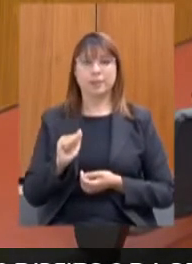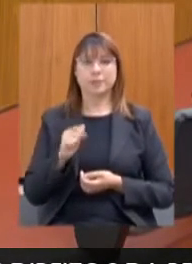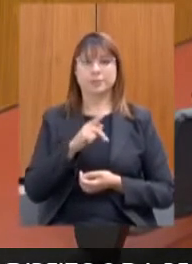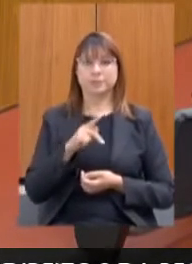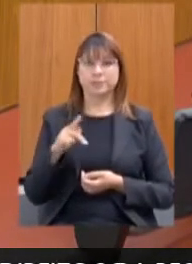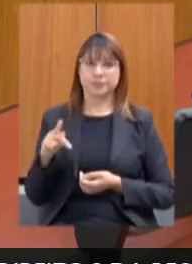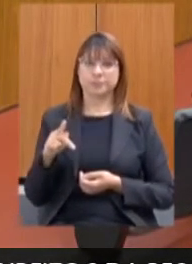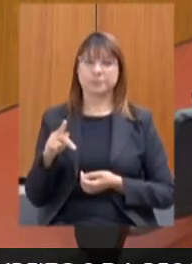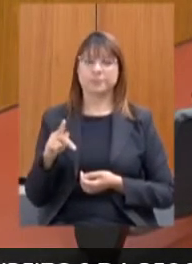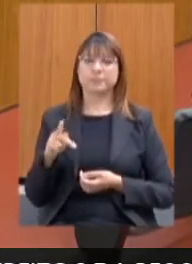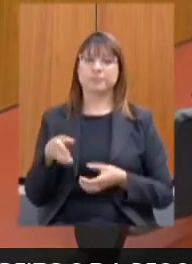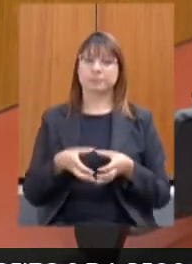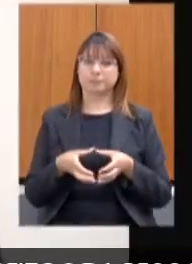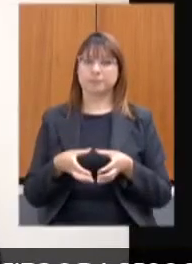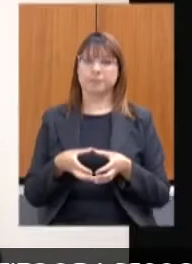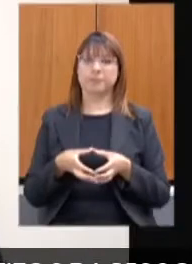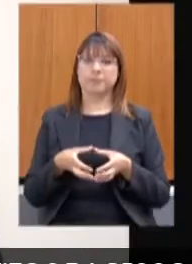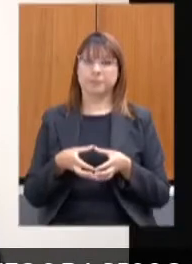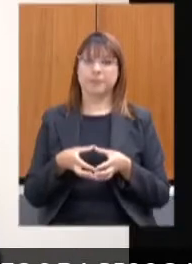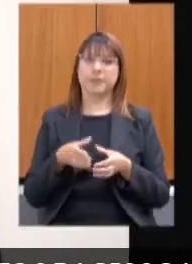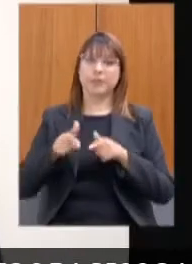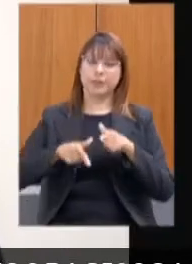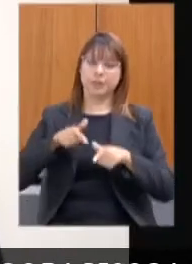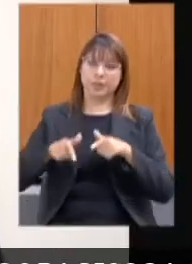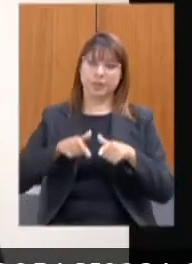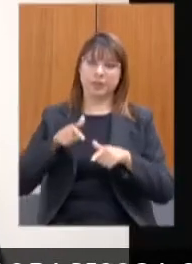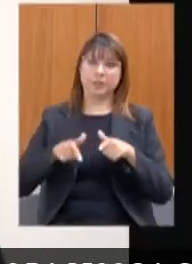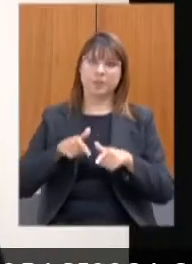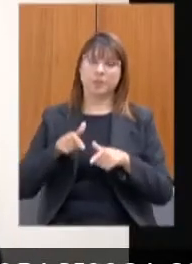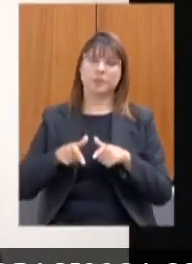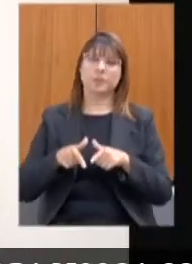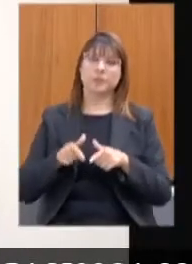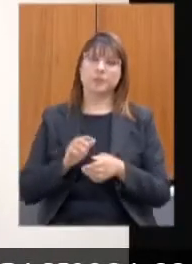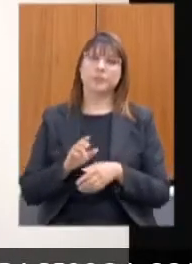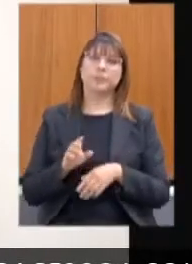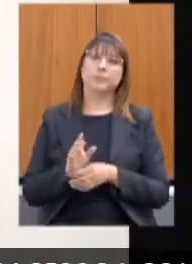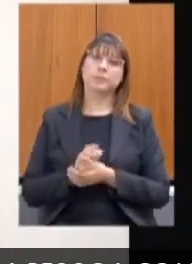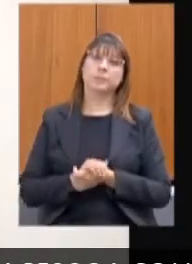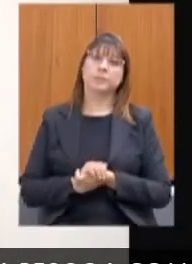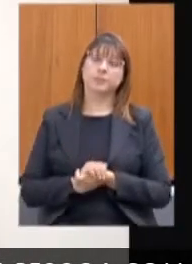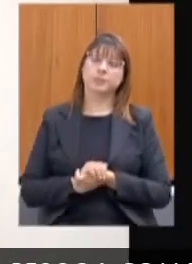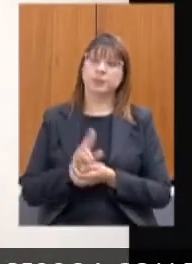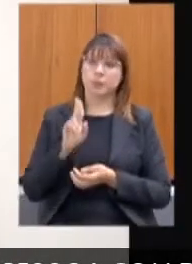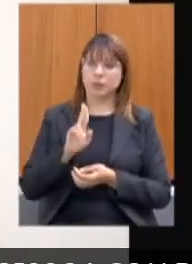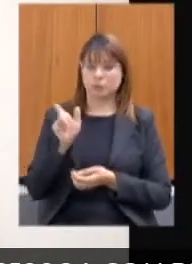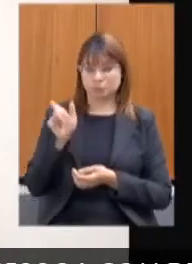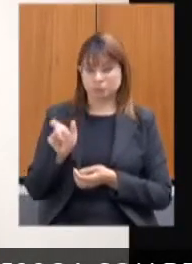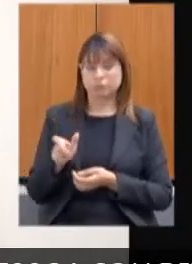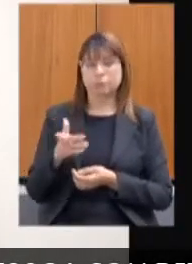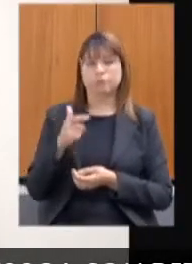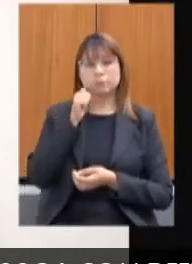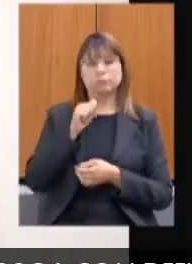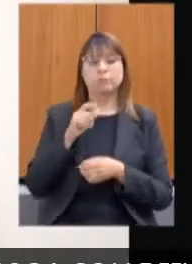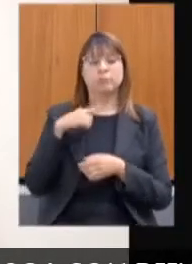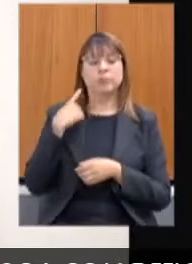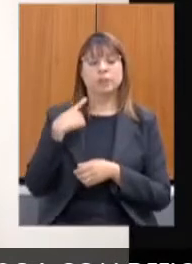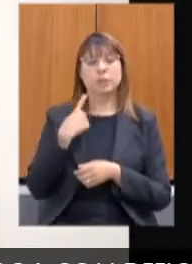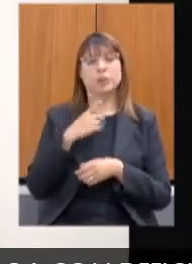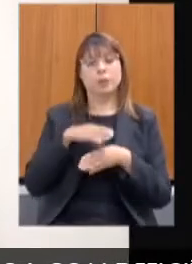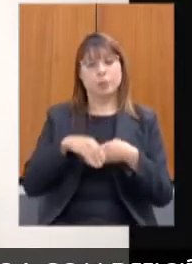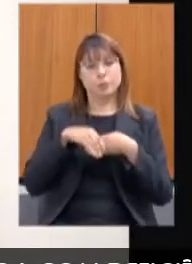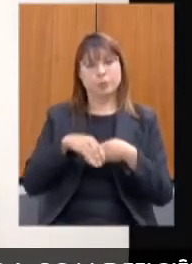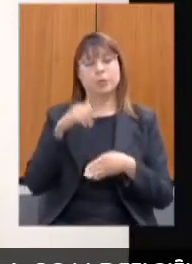presidente da comissão e os trabalhos da pessoa dela, cumprimentar todas as deputadas e deputados,